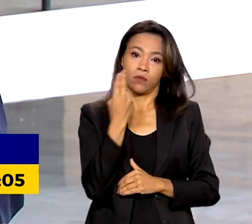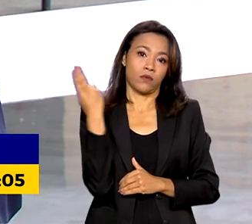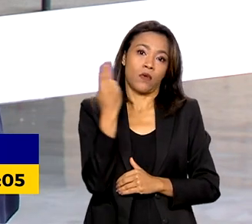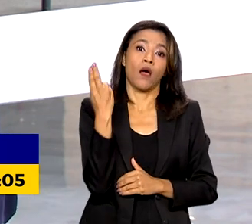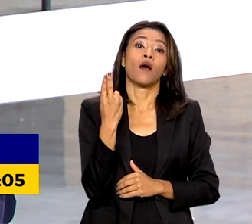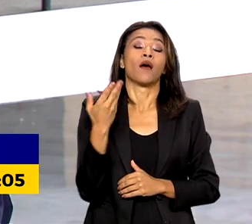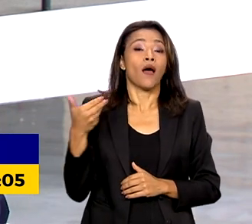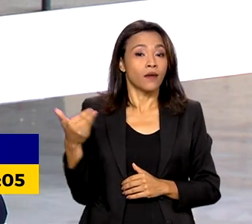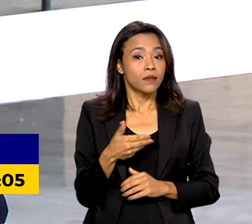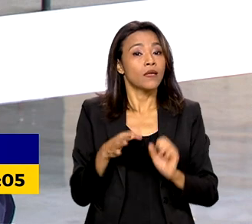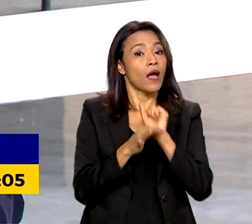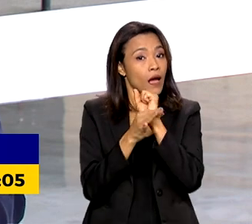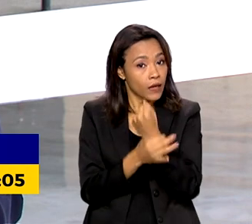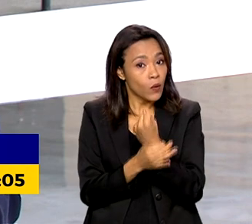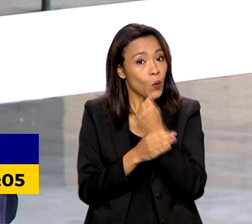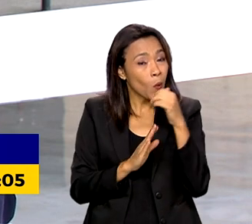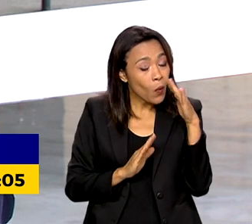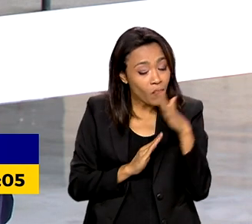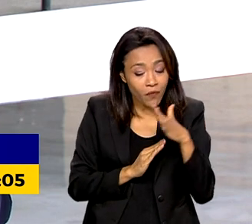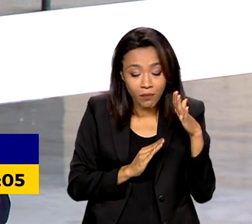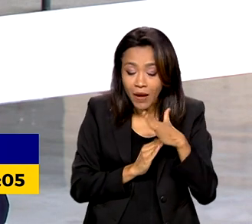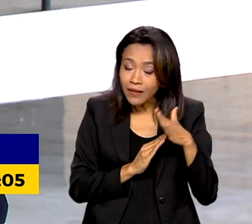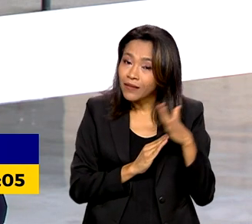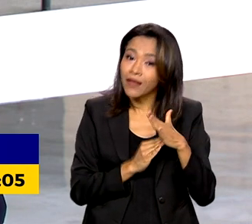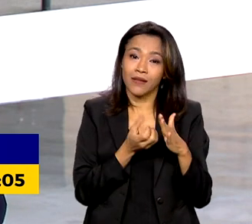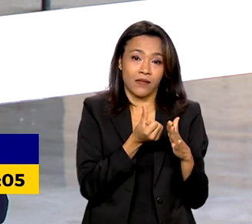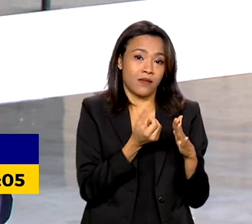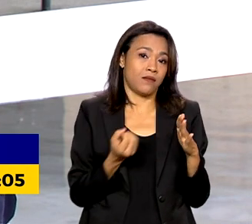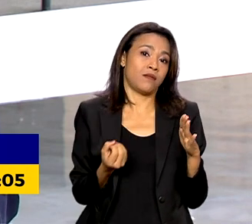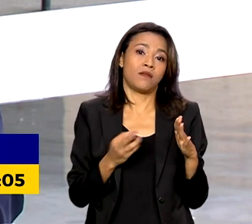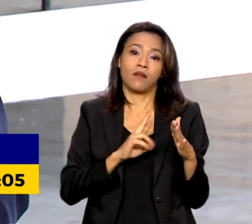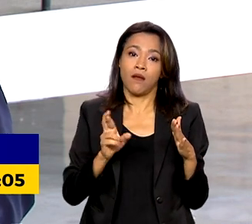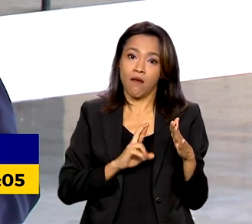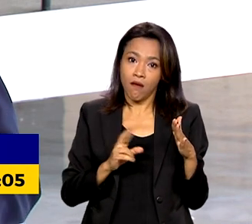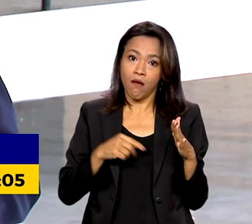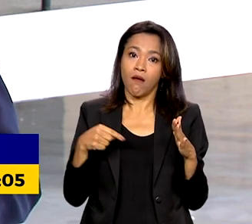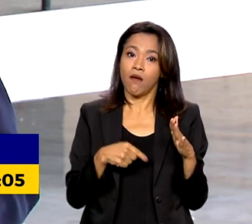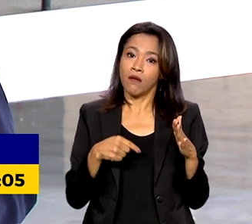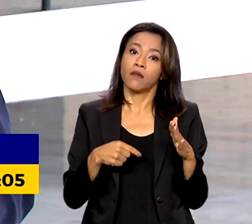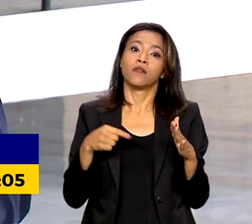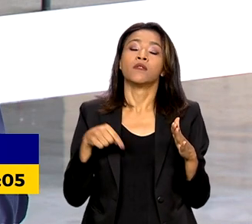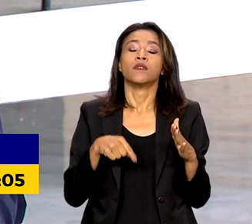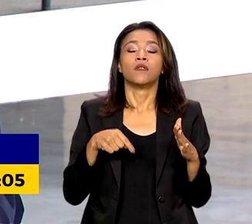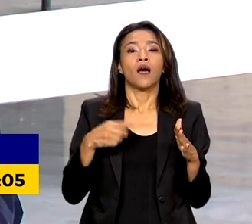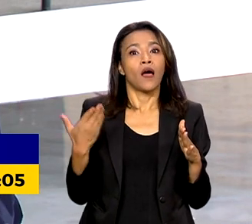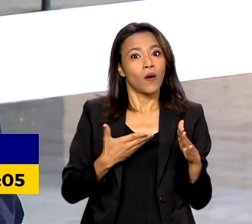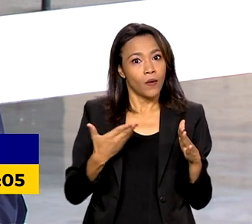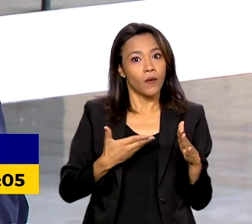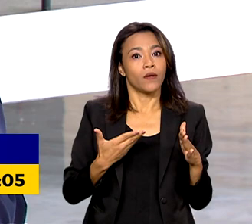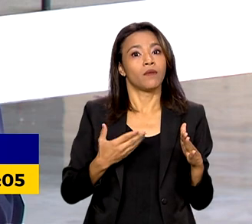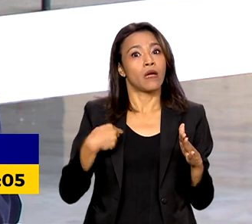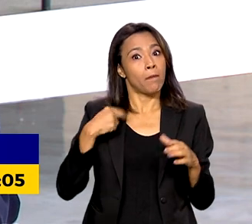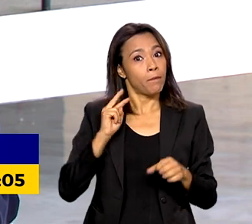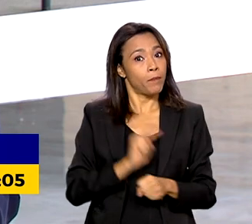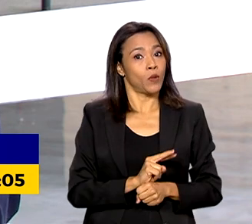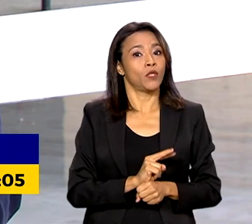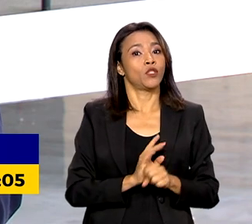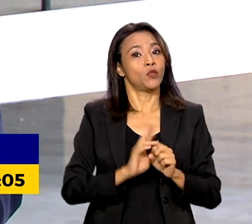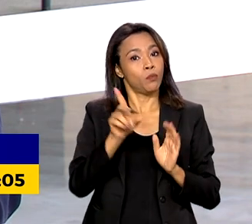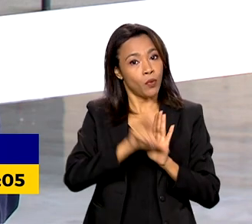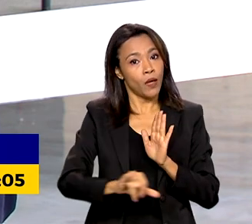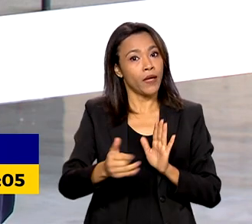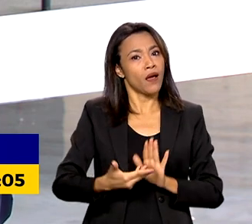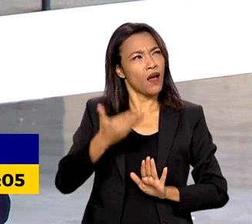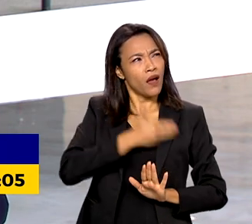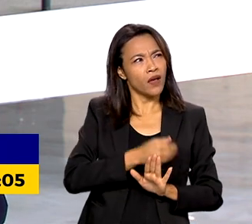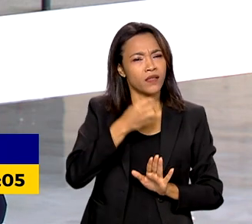garantido um valor mínimo para as despesas básicas protegido por lei, agora de R 600. Antes, esse valor era